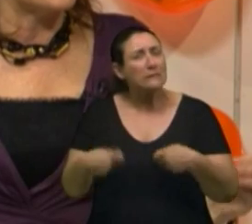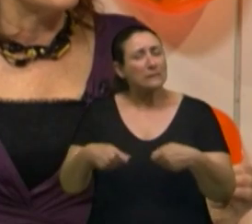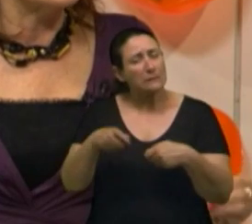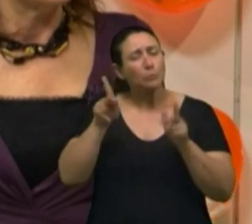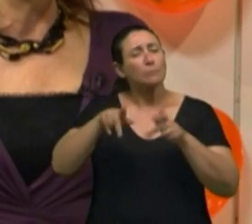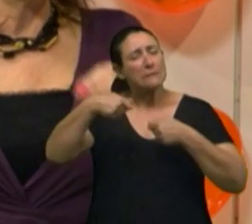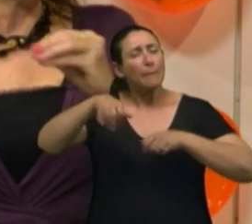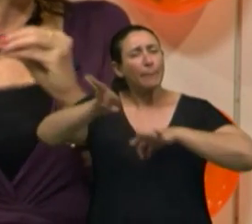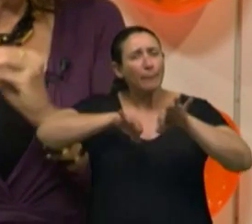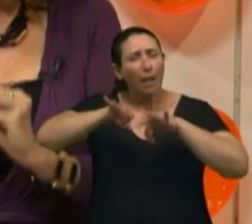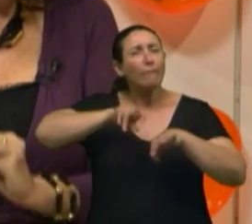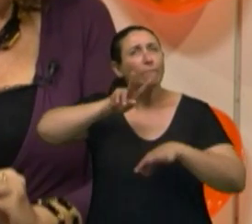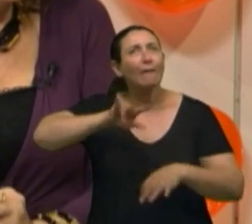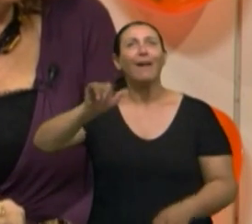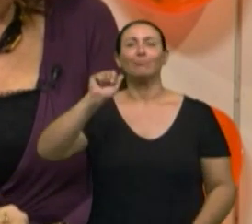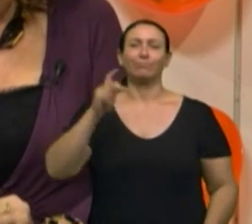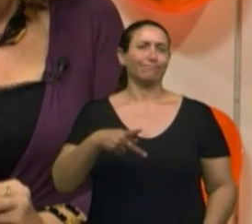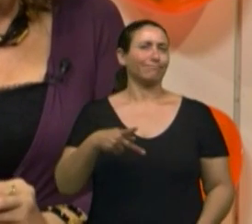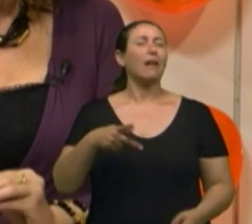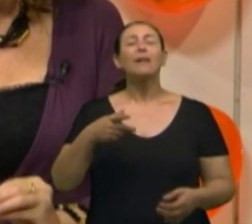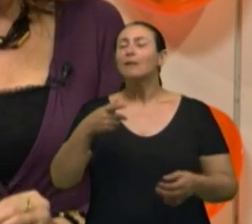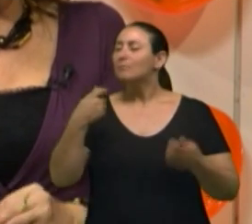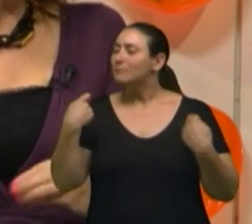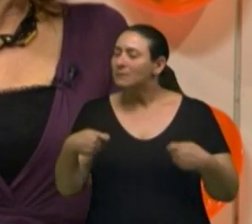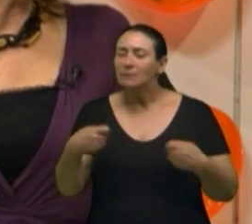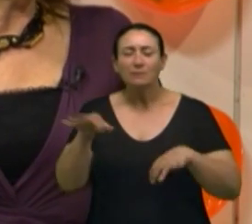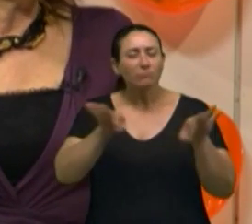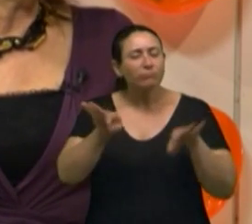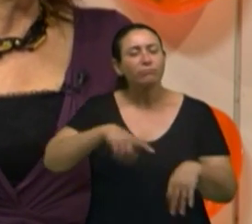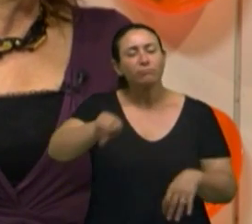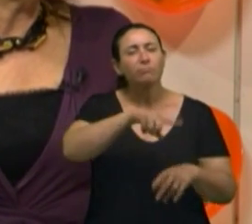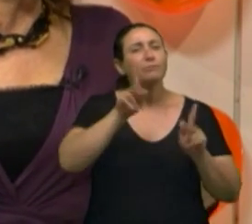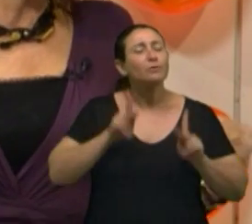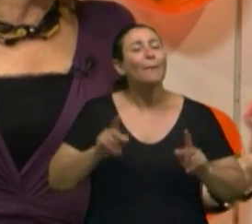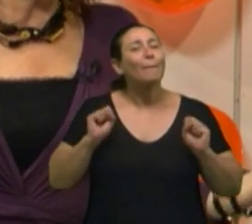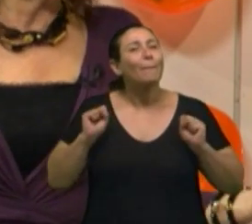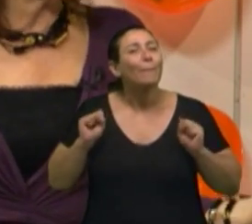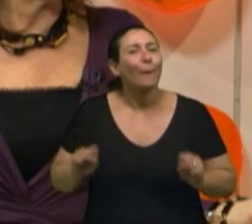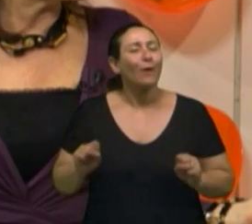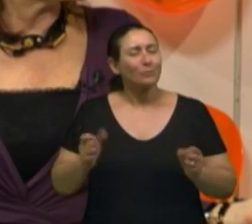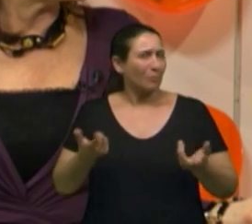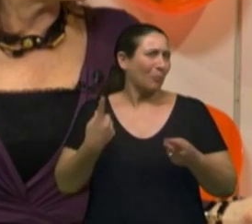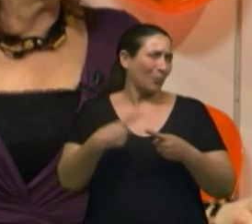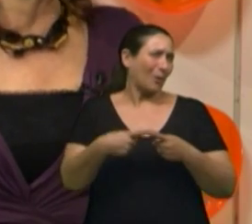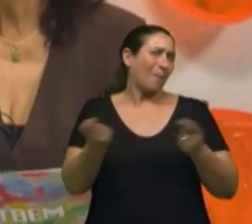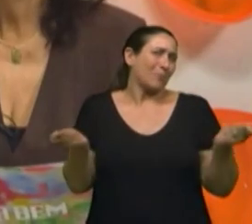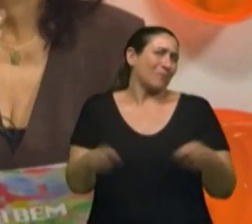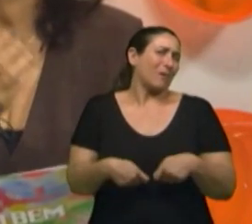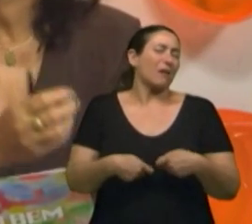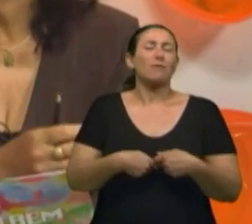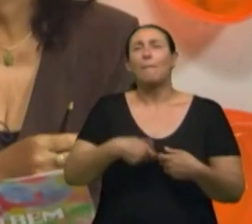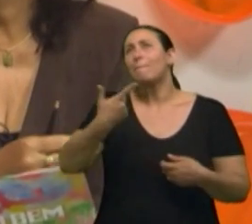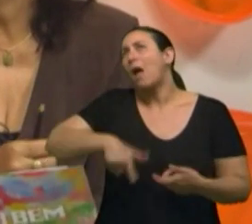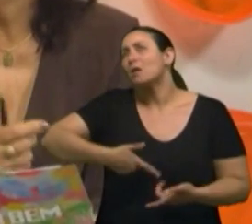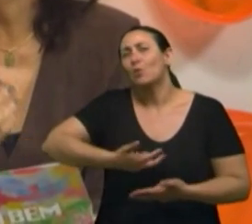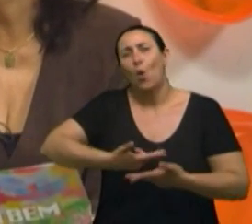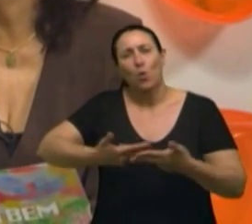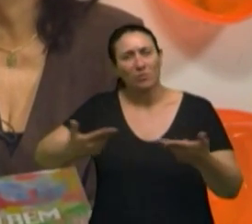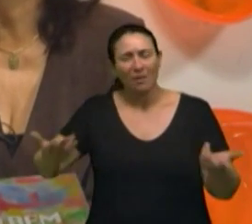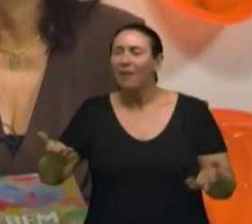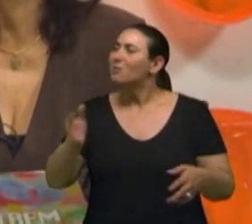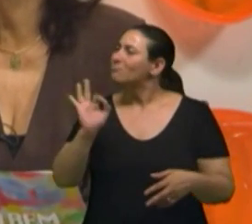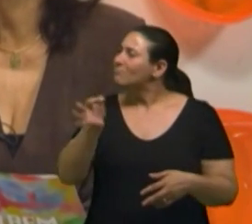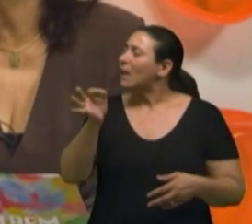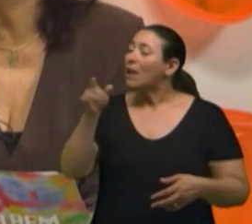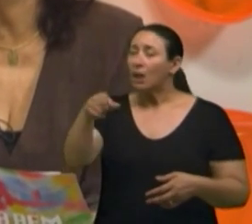ser preparadas. As pessoas têm que saber que existe possibilidade de outras coisas serem feitas, inclusive trabalhar. Claro. E